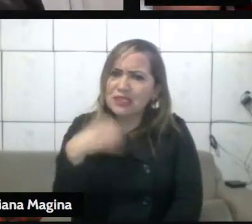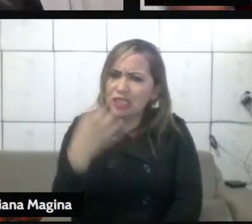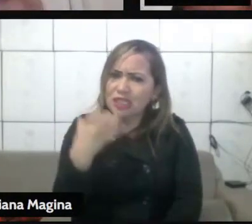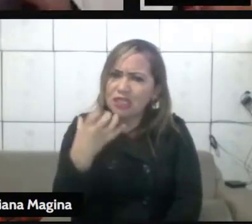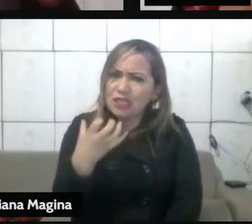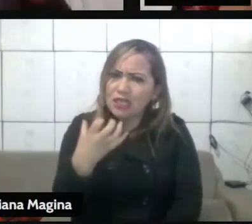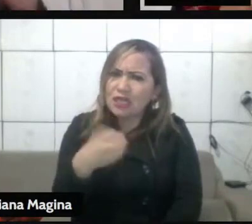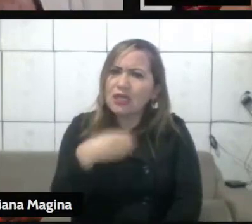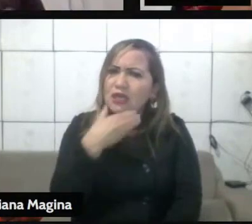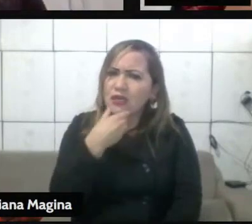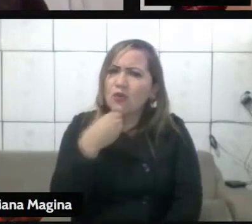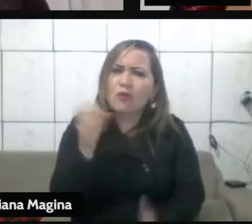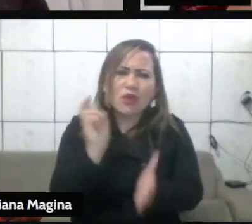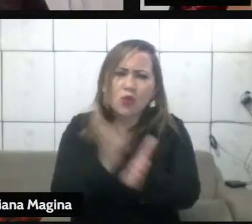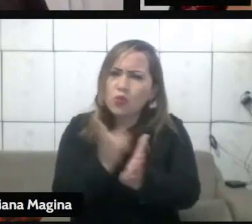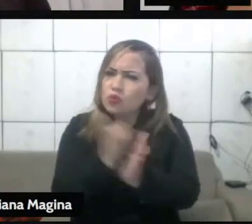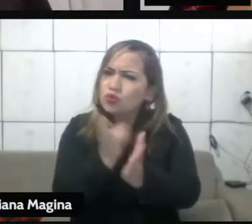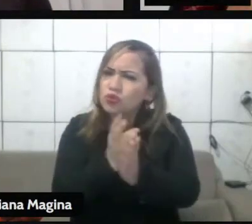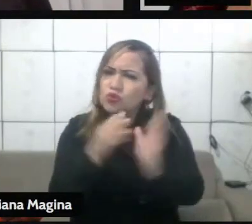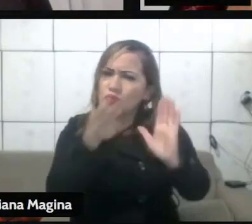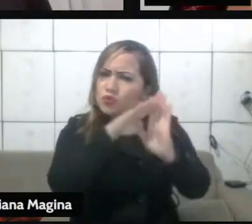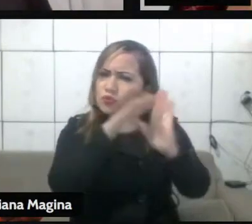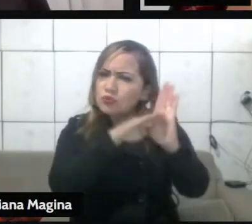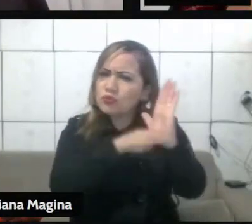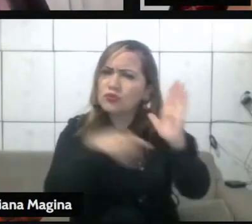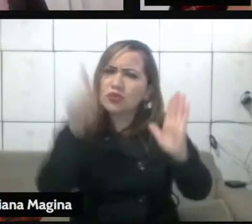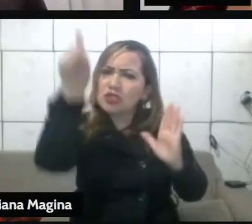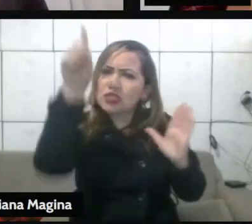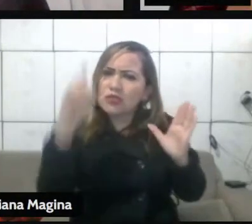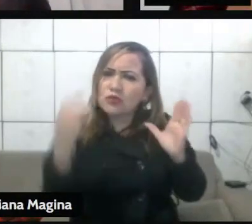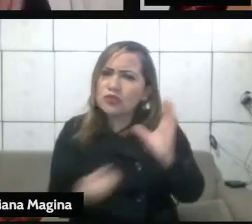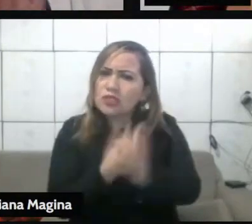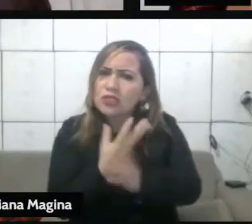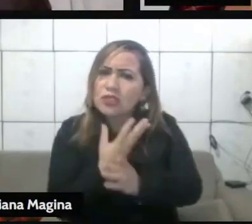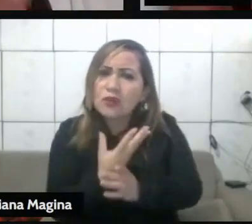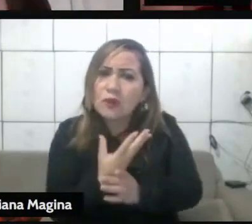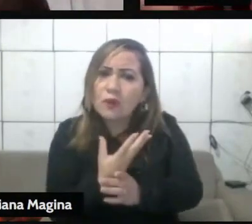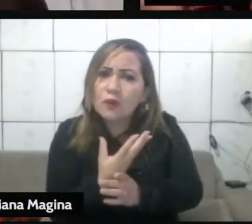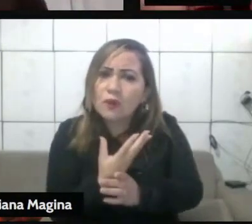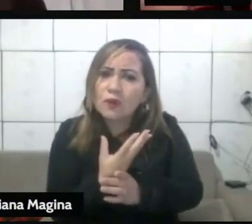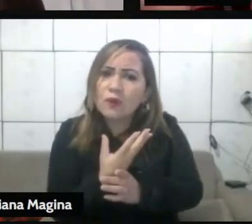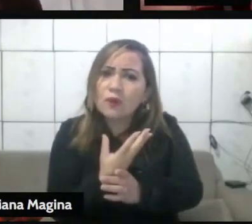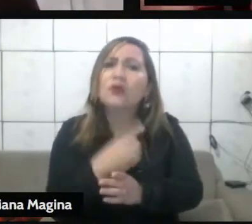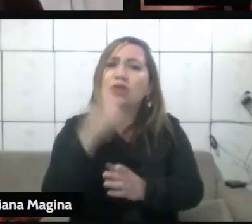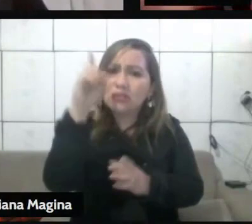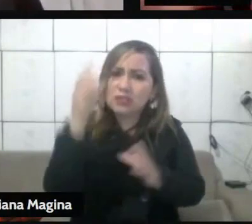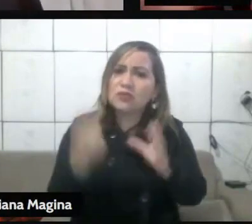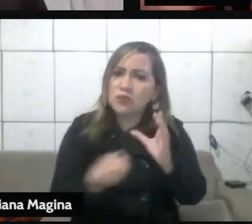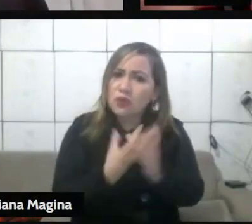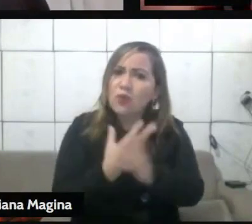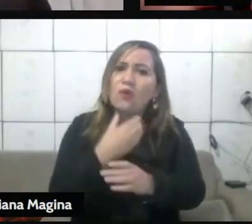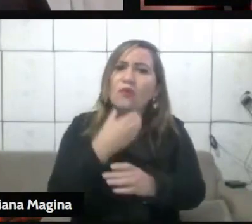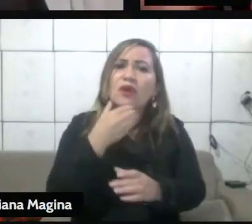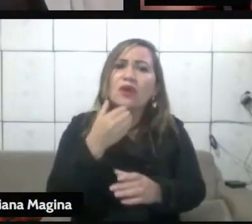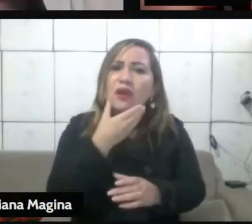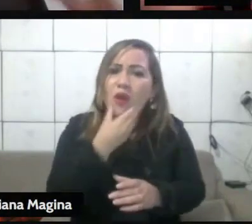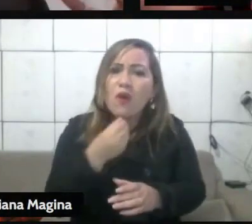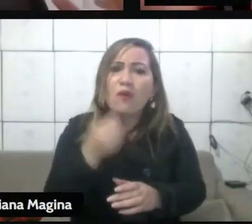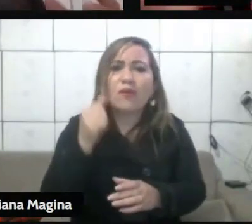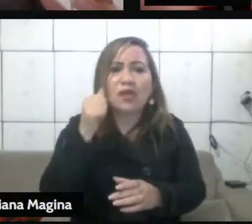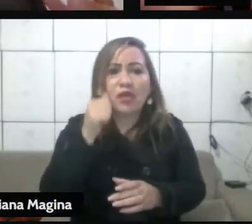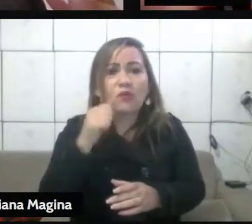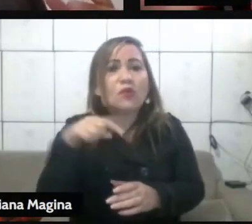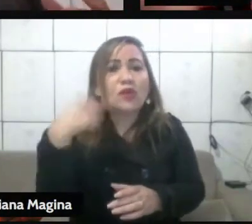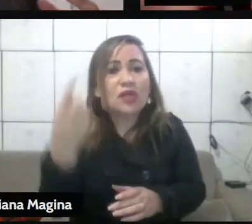continue nos propósitos que ele criou. Quando Deus criou o homem, ele criou o homem e criou a mulher. O ser humano,